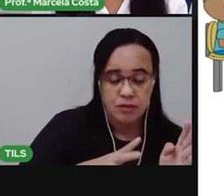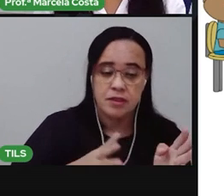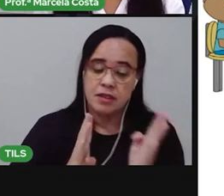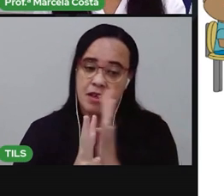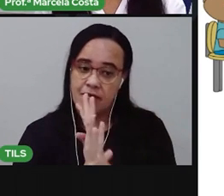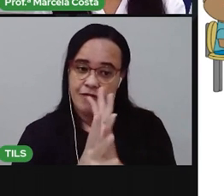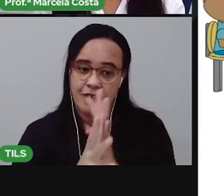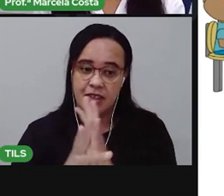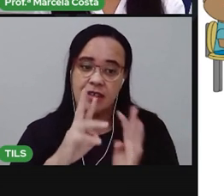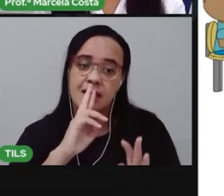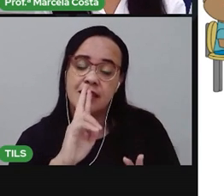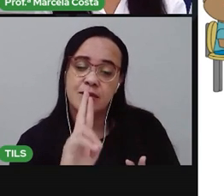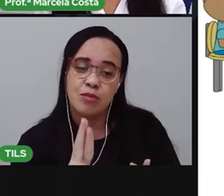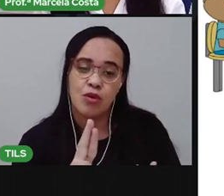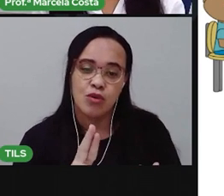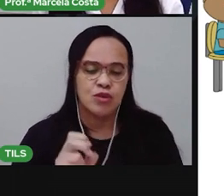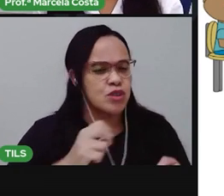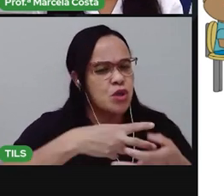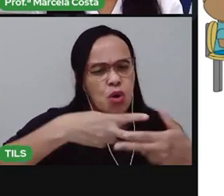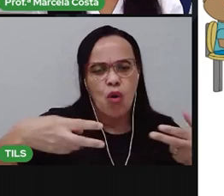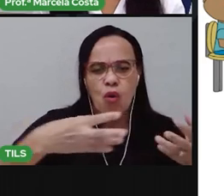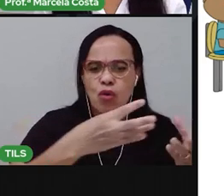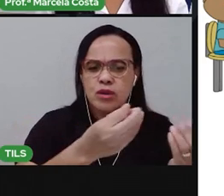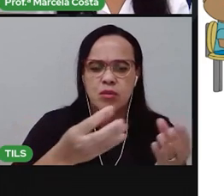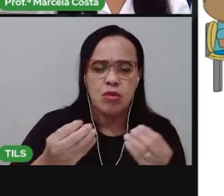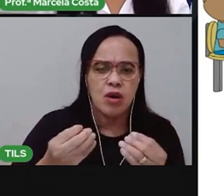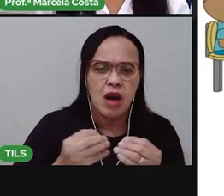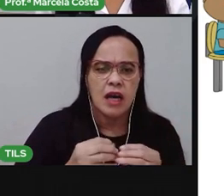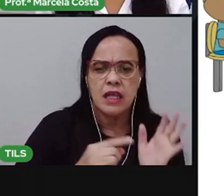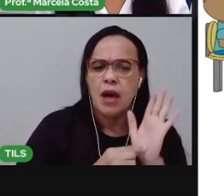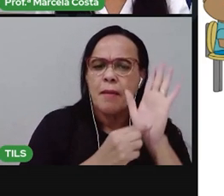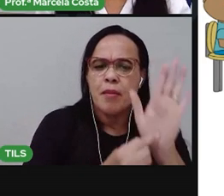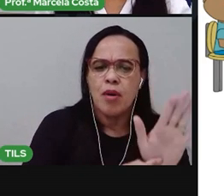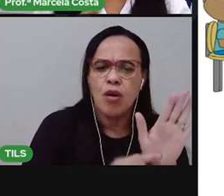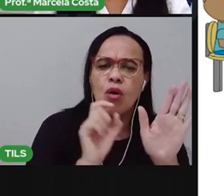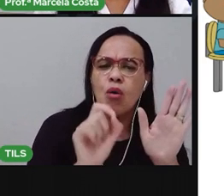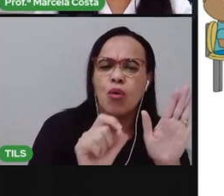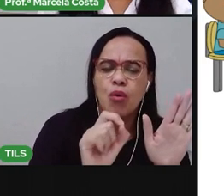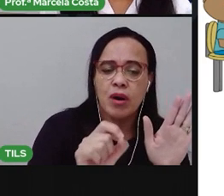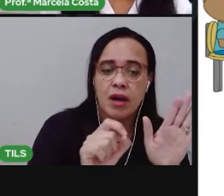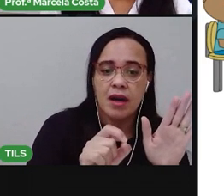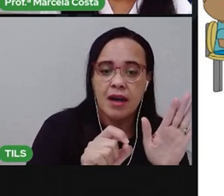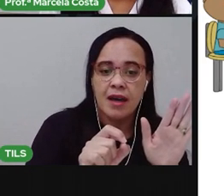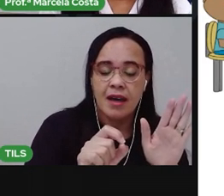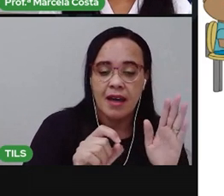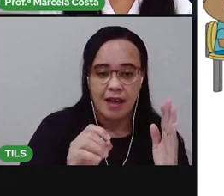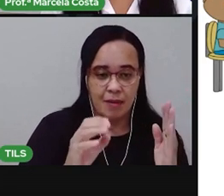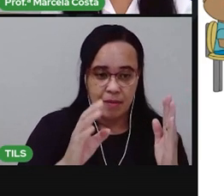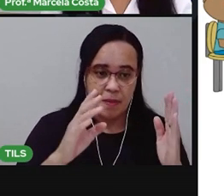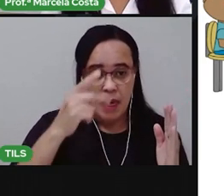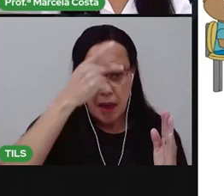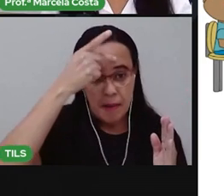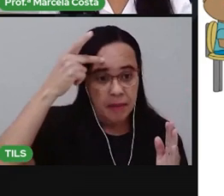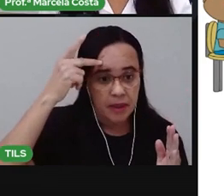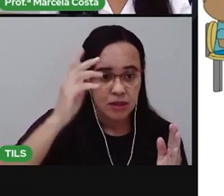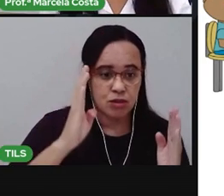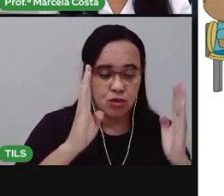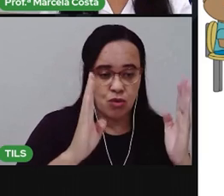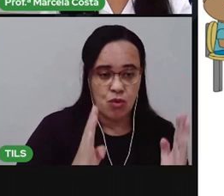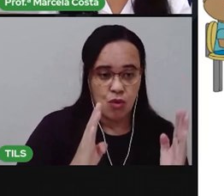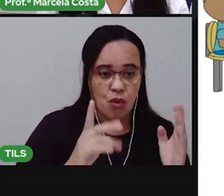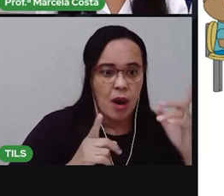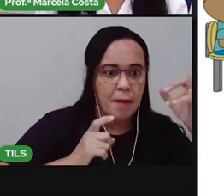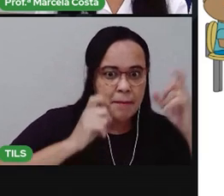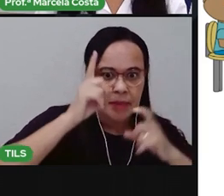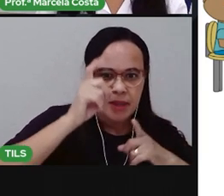fila vai e responde. A mostra. Aí quem vai mostrar, vai fazer um gesto,